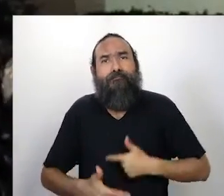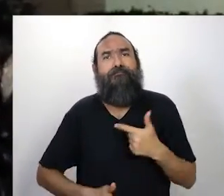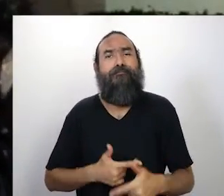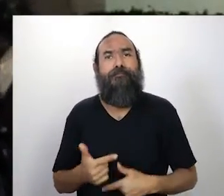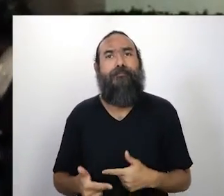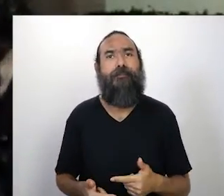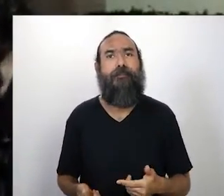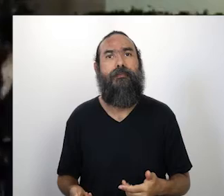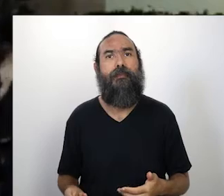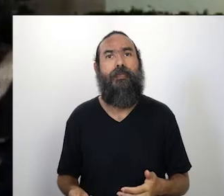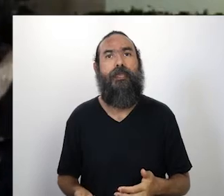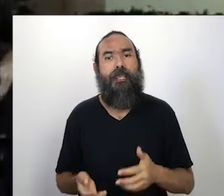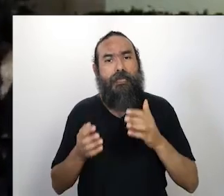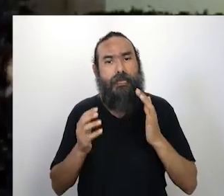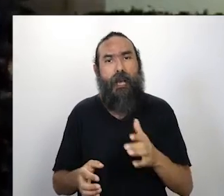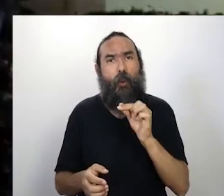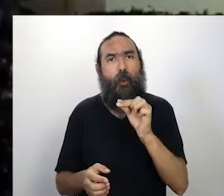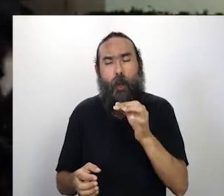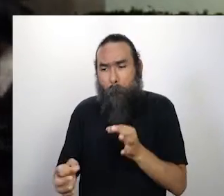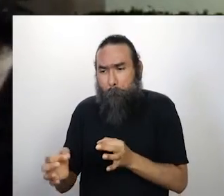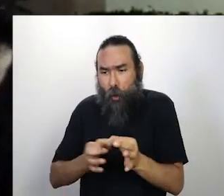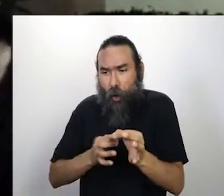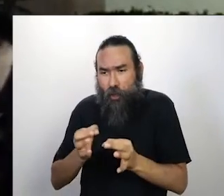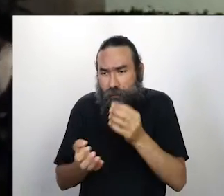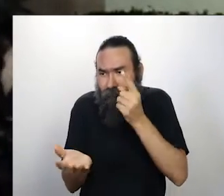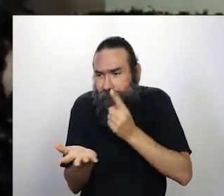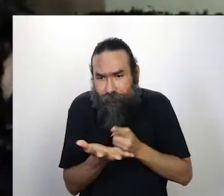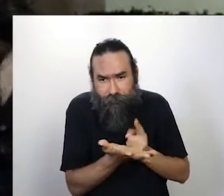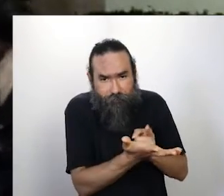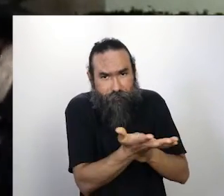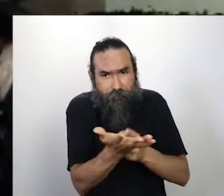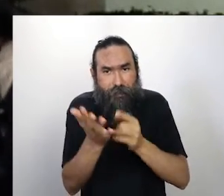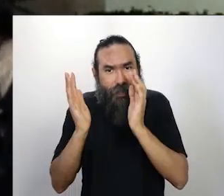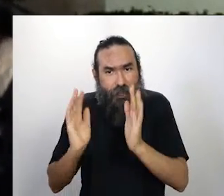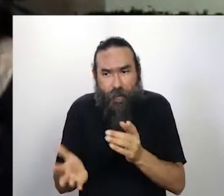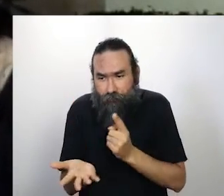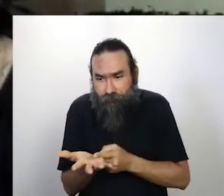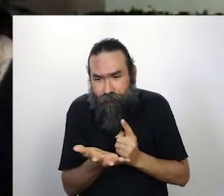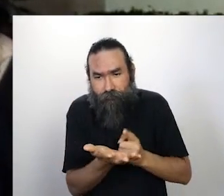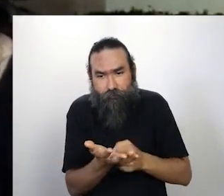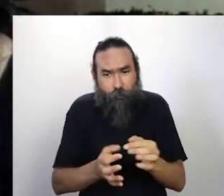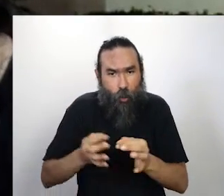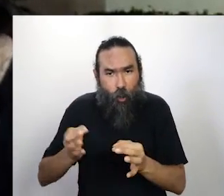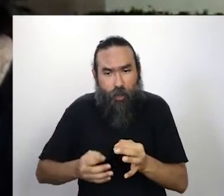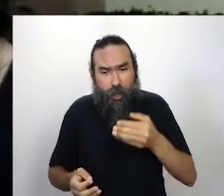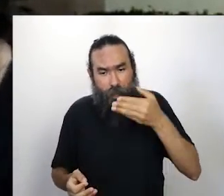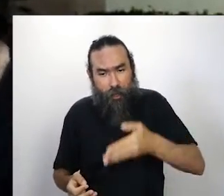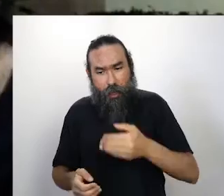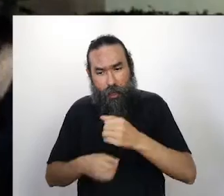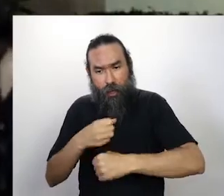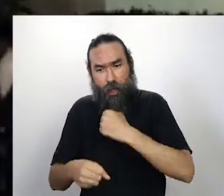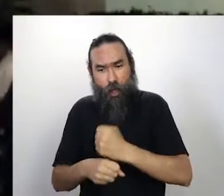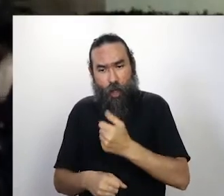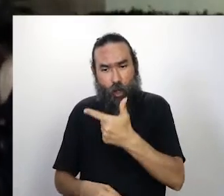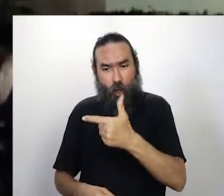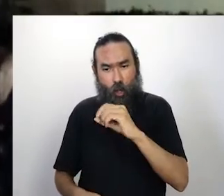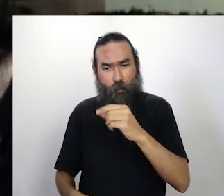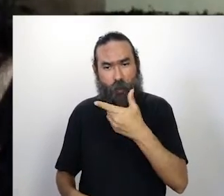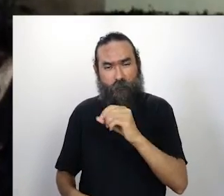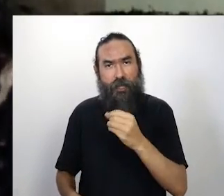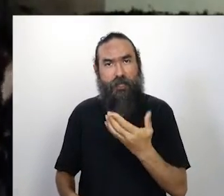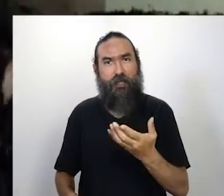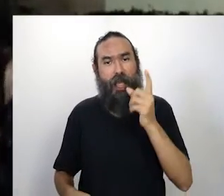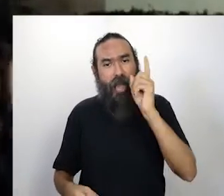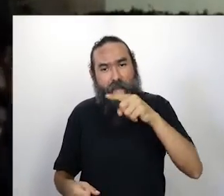com algumas coisas já encadeadas, já amarradas para 2020, turnê, turnê pelo Brasil,